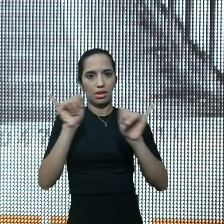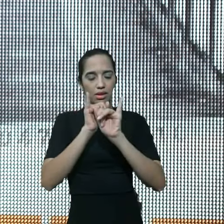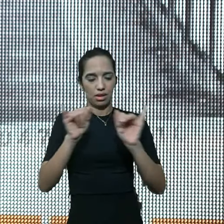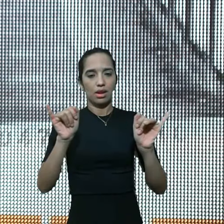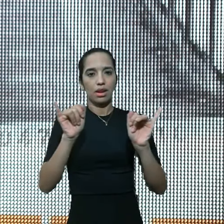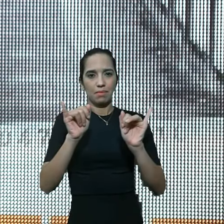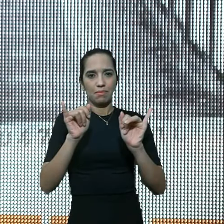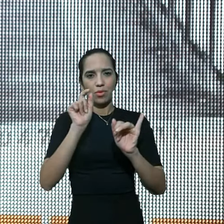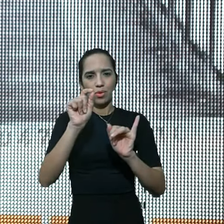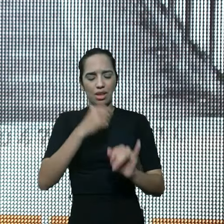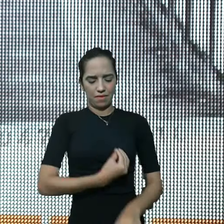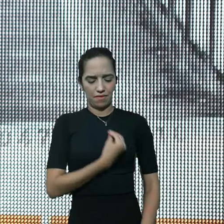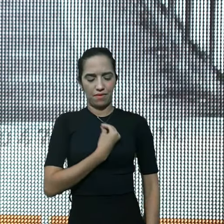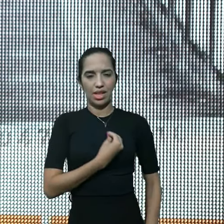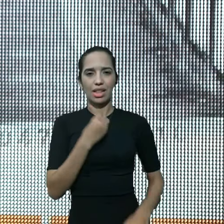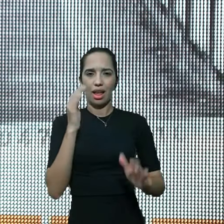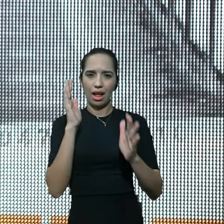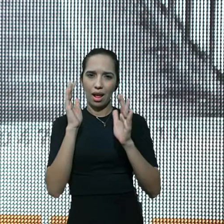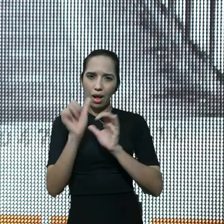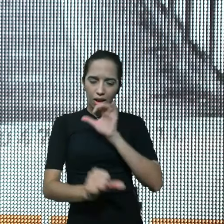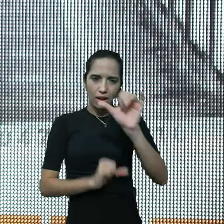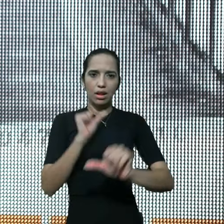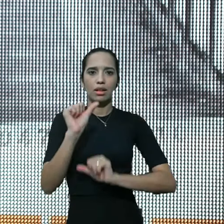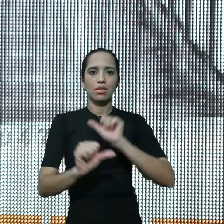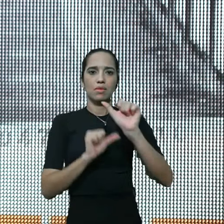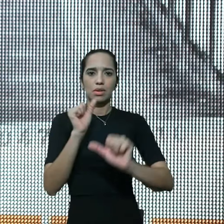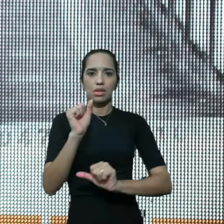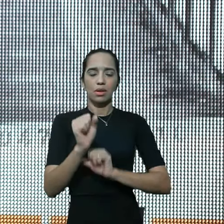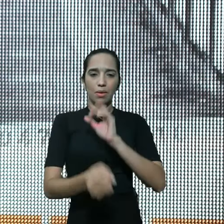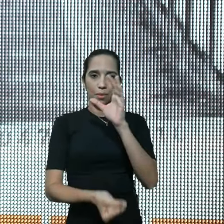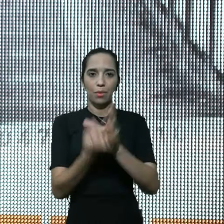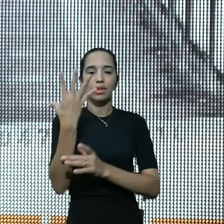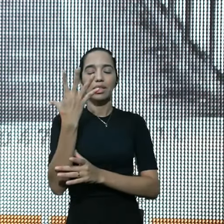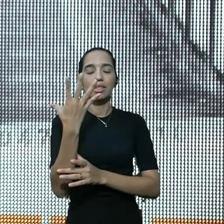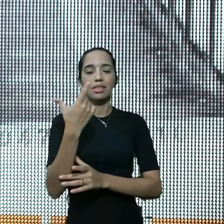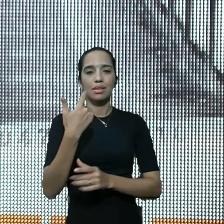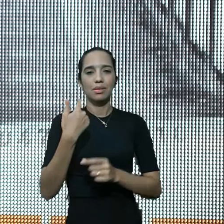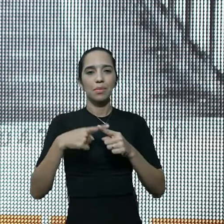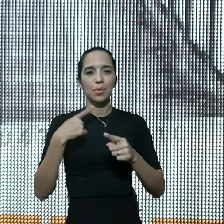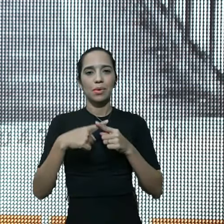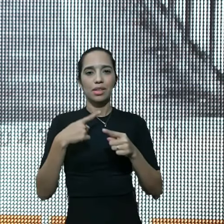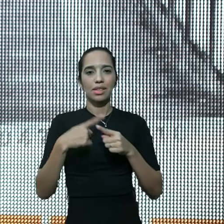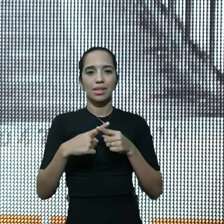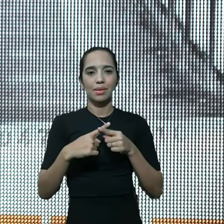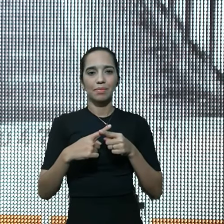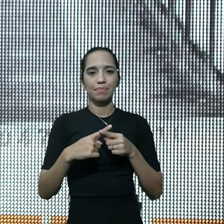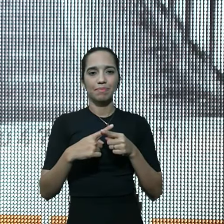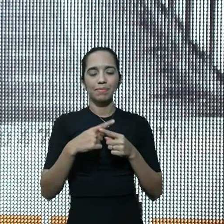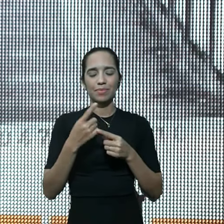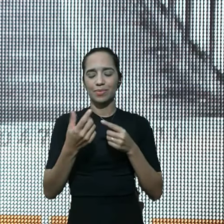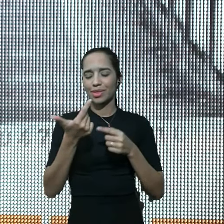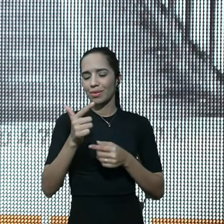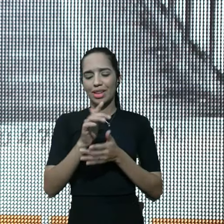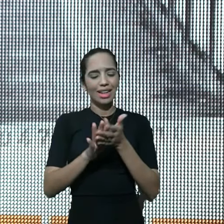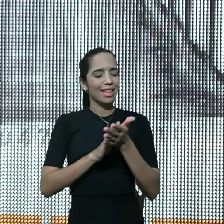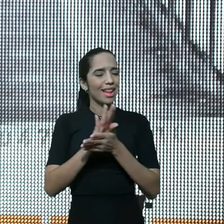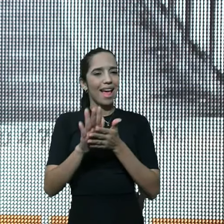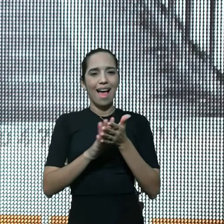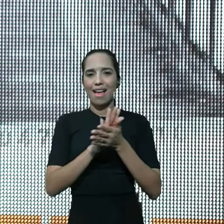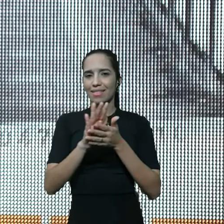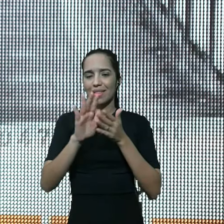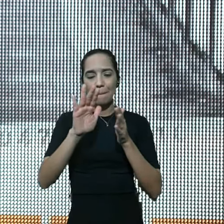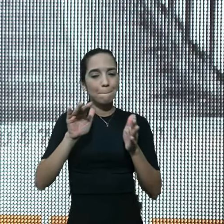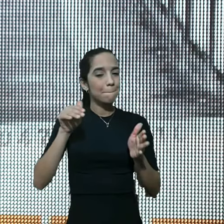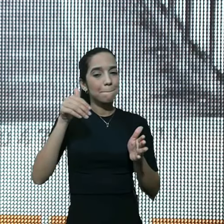palavra, de vida, de transformação, porque, ah, nada, nada, como o nosso Deus, não existe